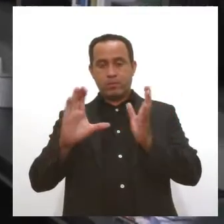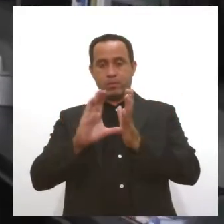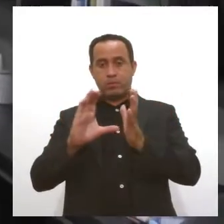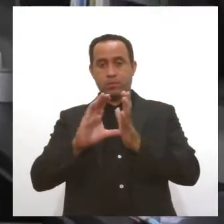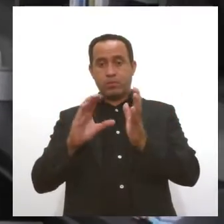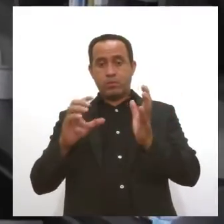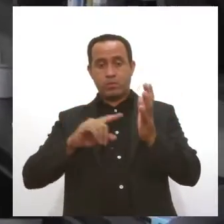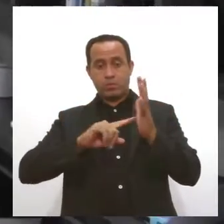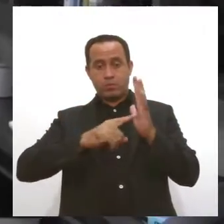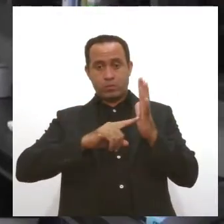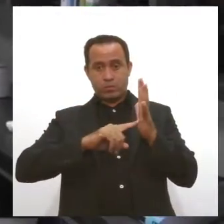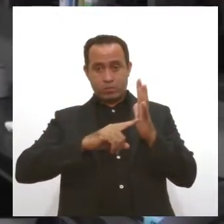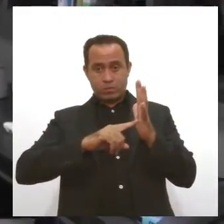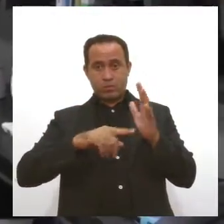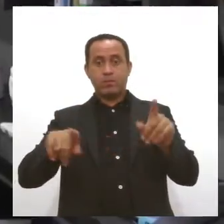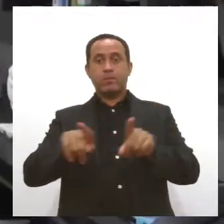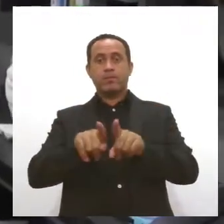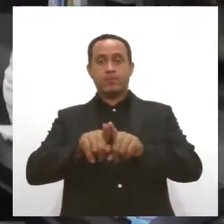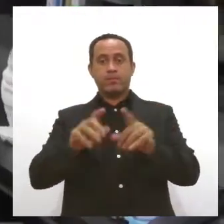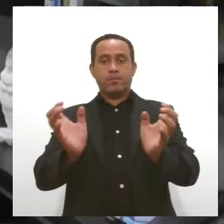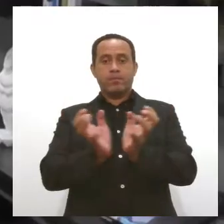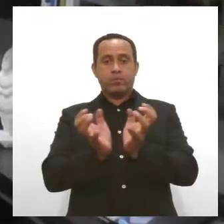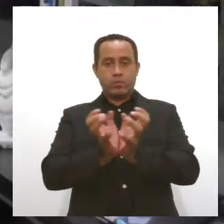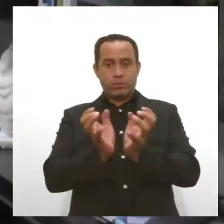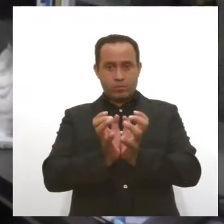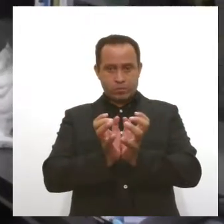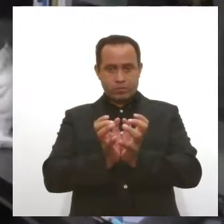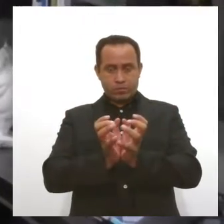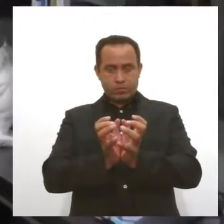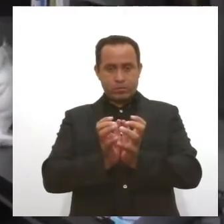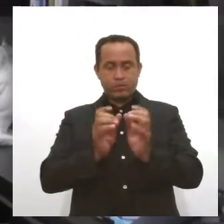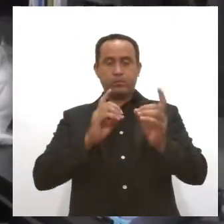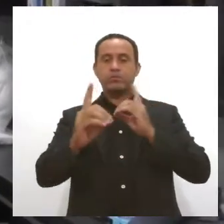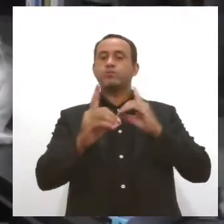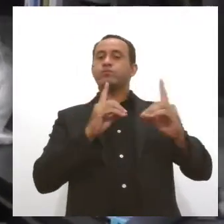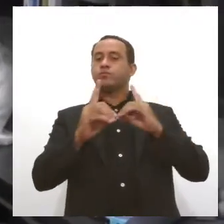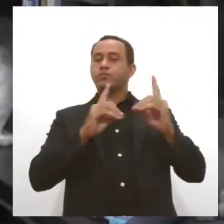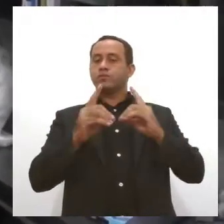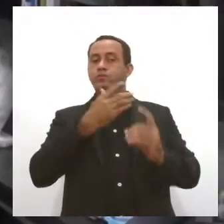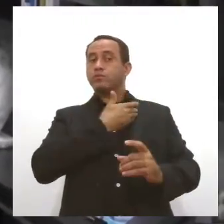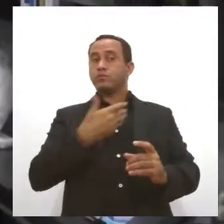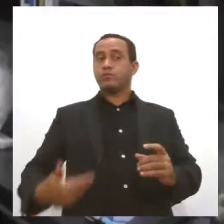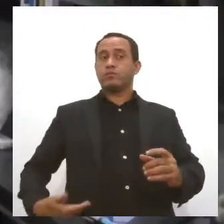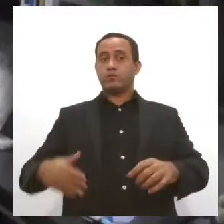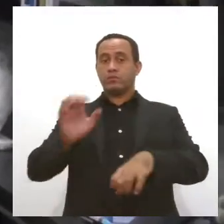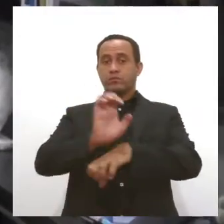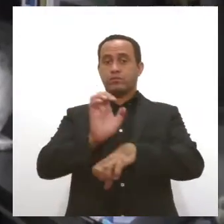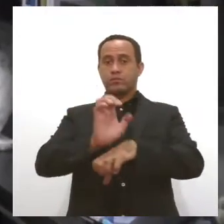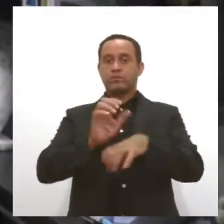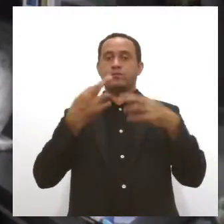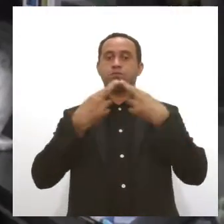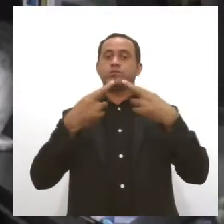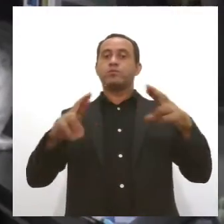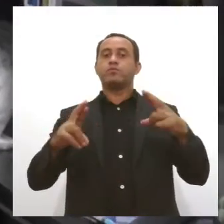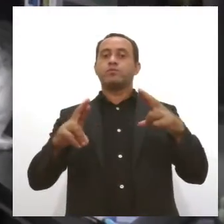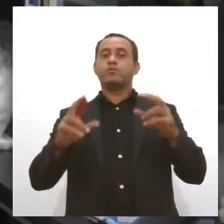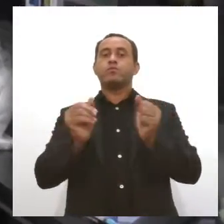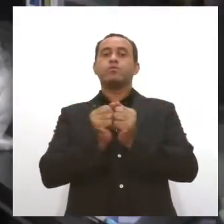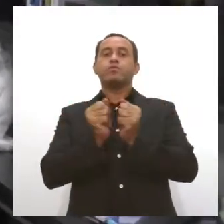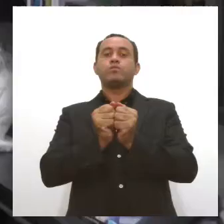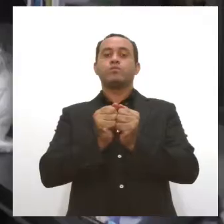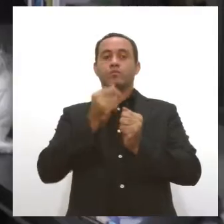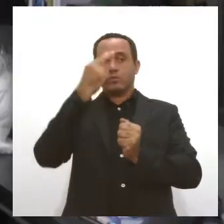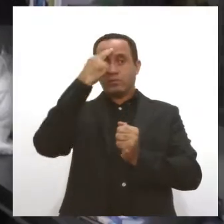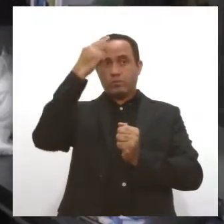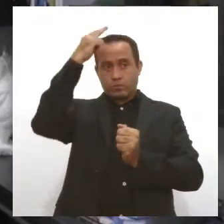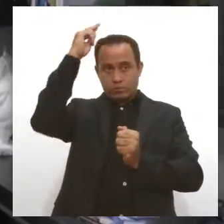categoria, e através de um diálogo entre o governo do Estado, nós resolvemos, junto com o governador Belivaldo